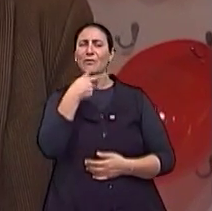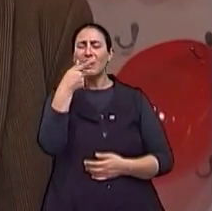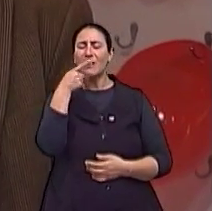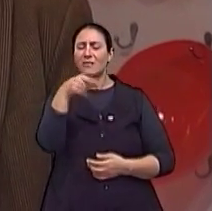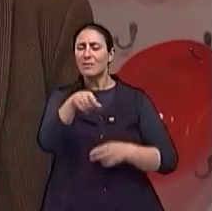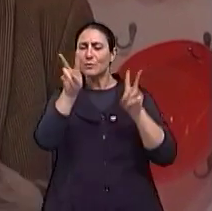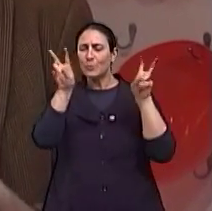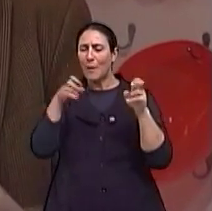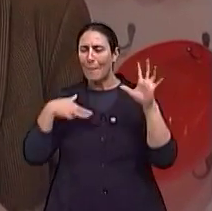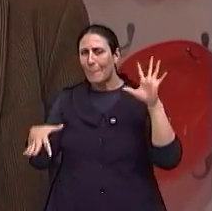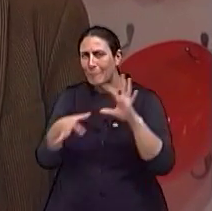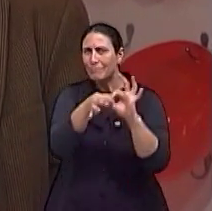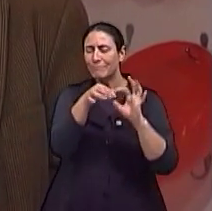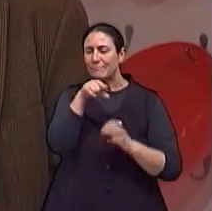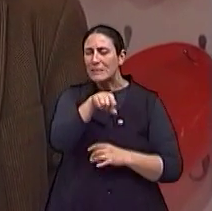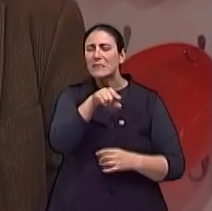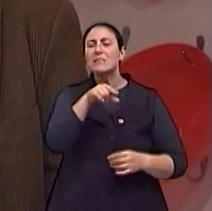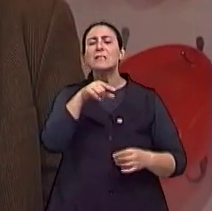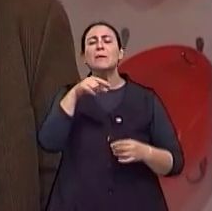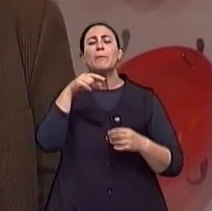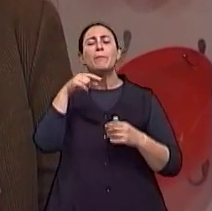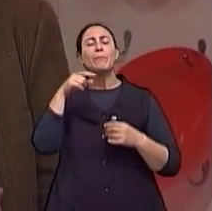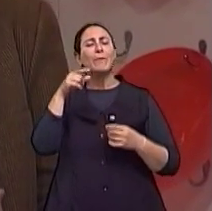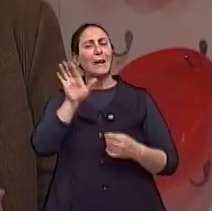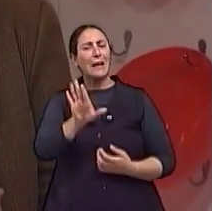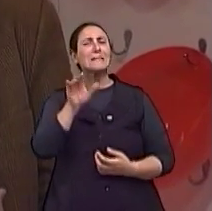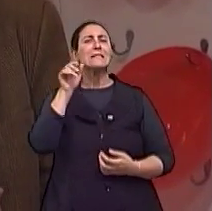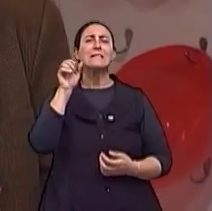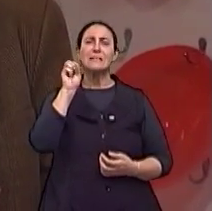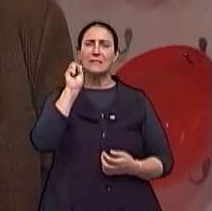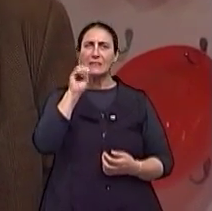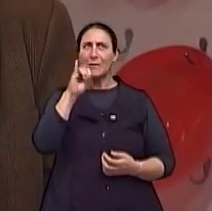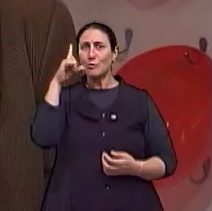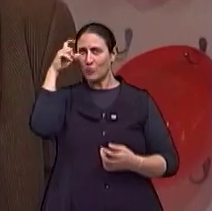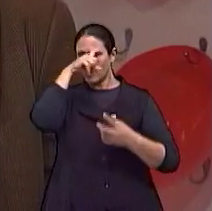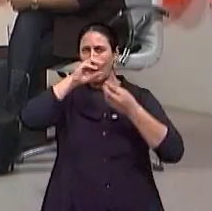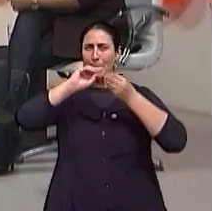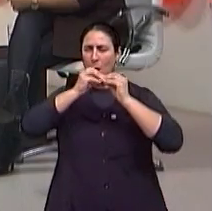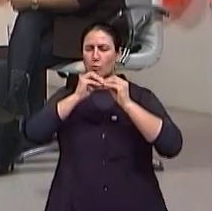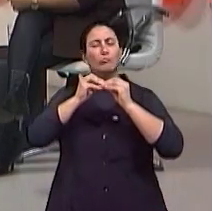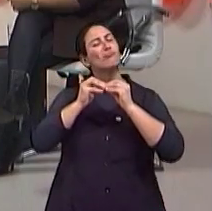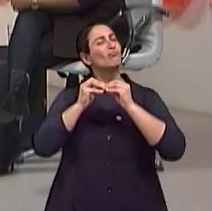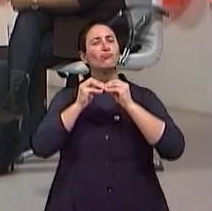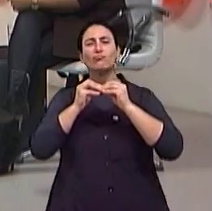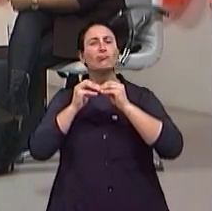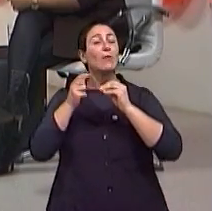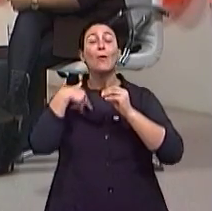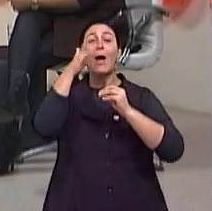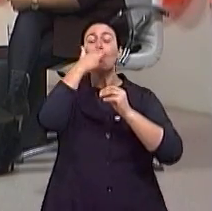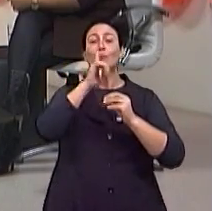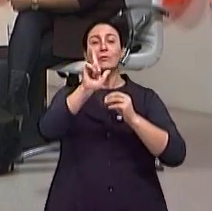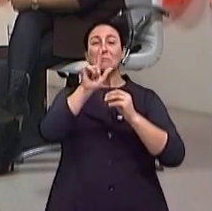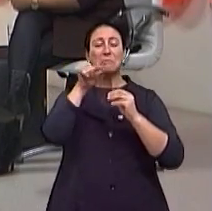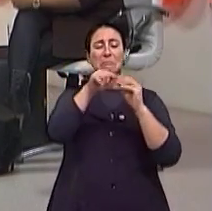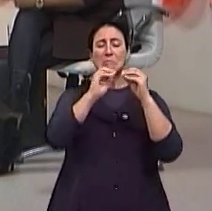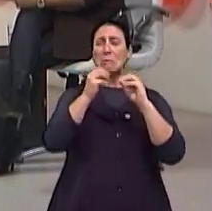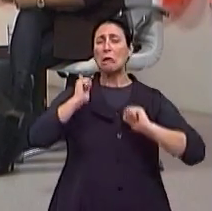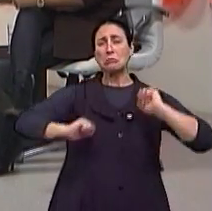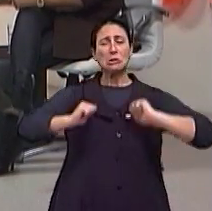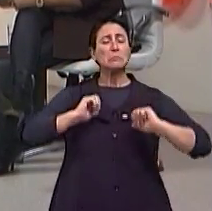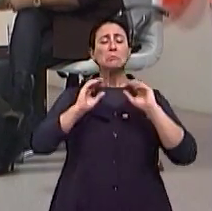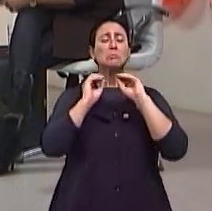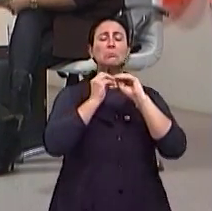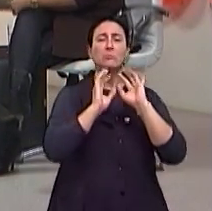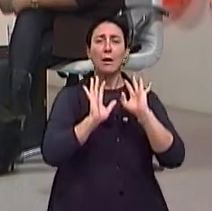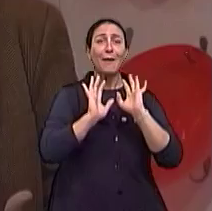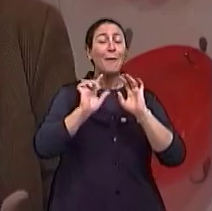a questão de ser difícil fazer o beijo, eu acho que é muito mais difícil para o público do que para os atores fazer